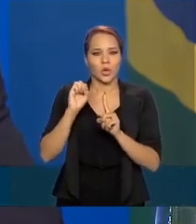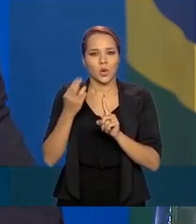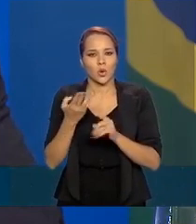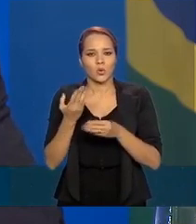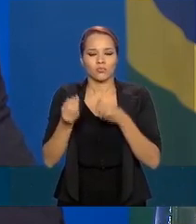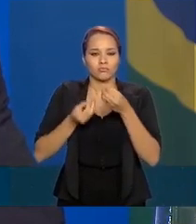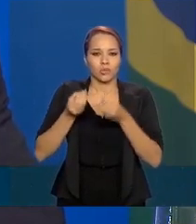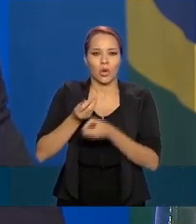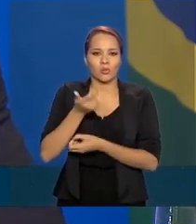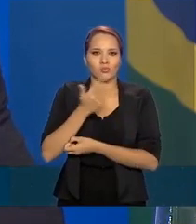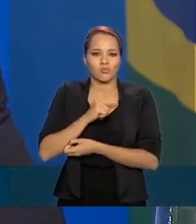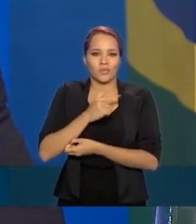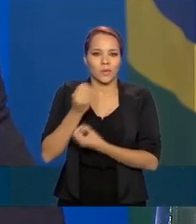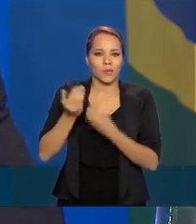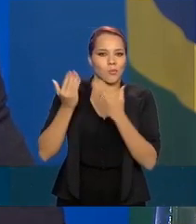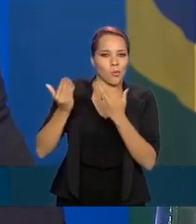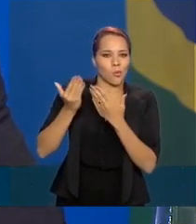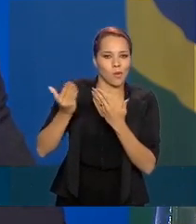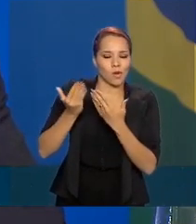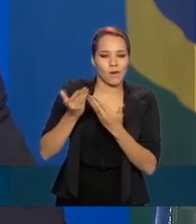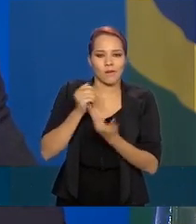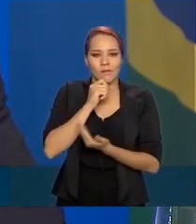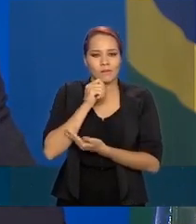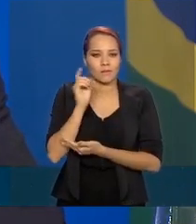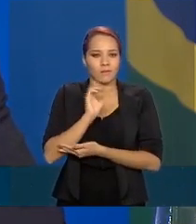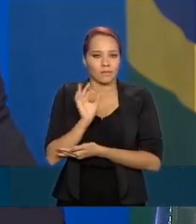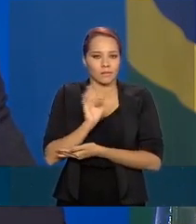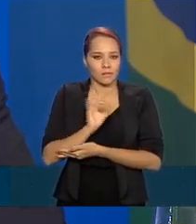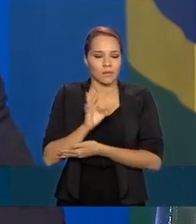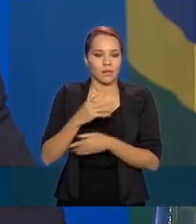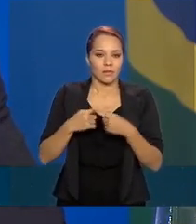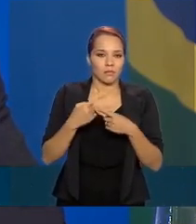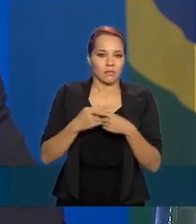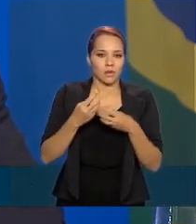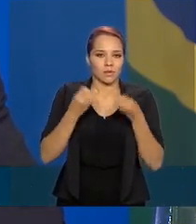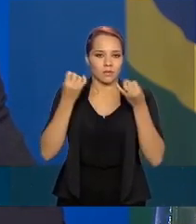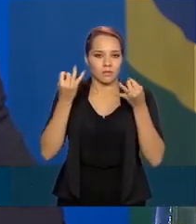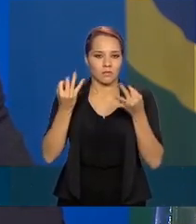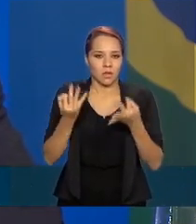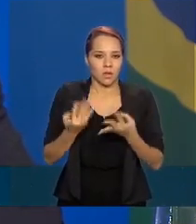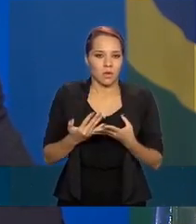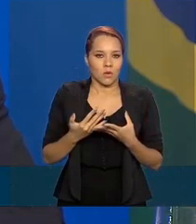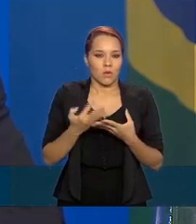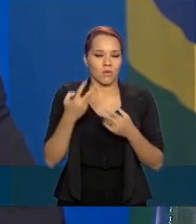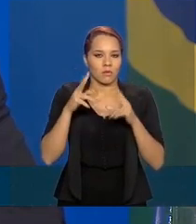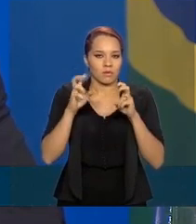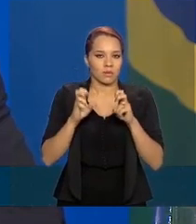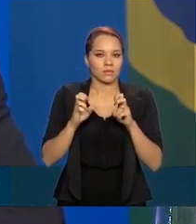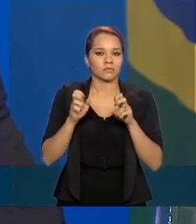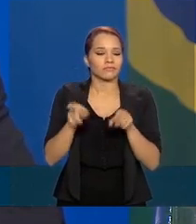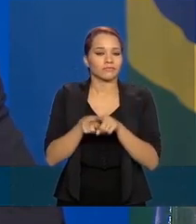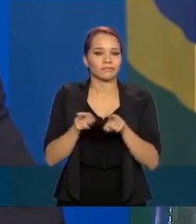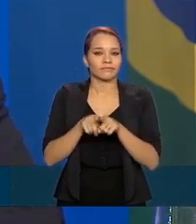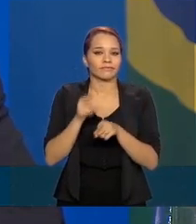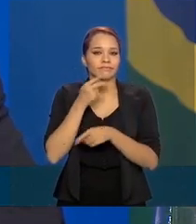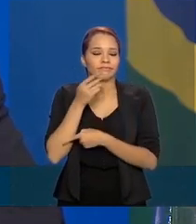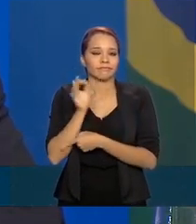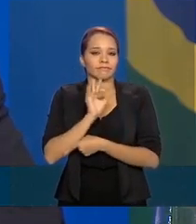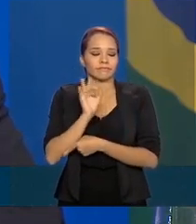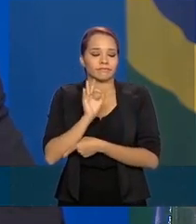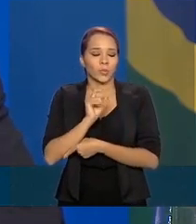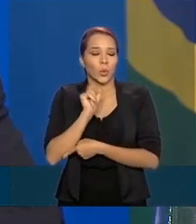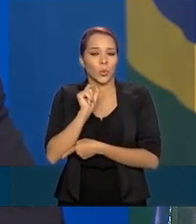enfim, não compararam medidas, nem abordaram especificamente esse tema. E também não se falou da